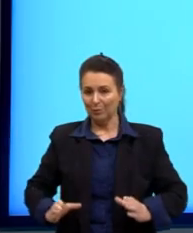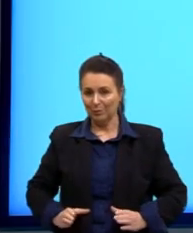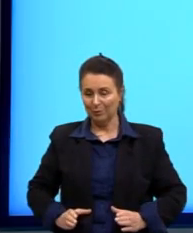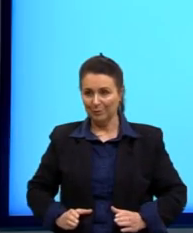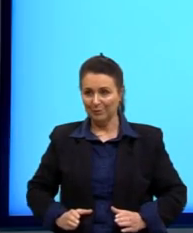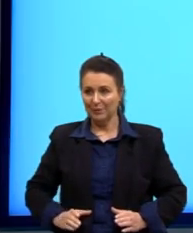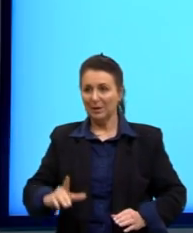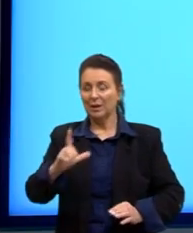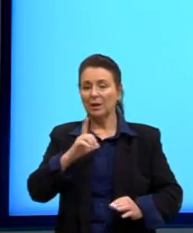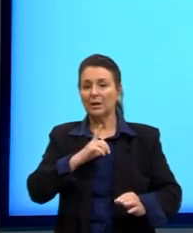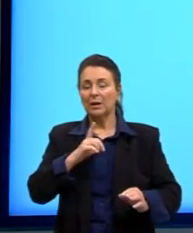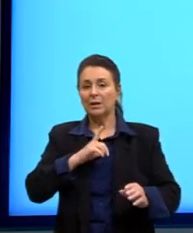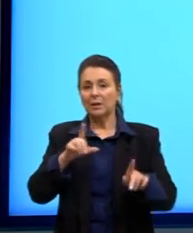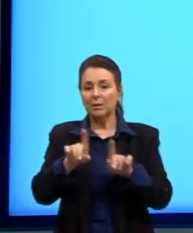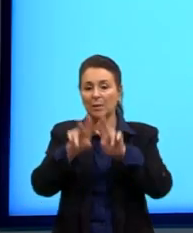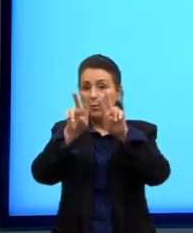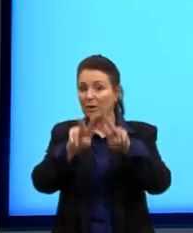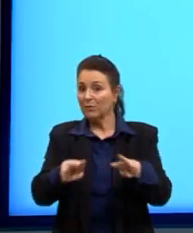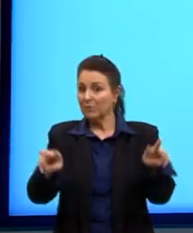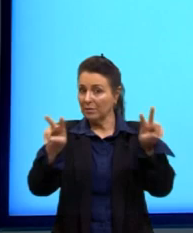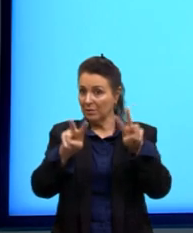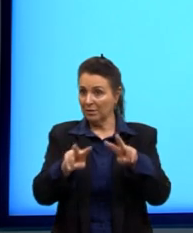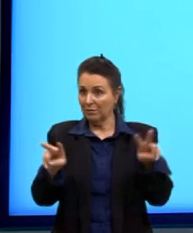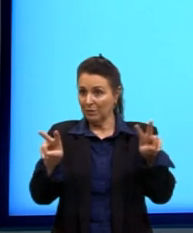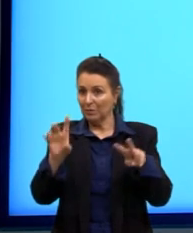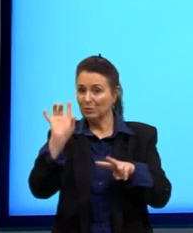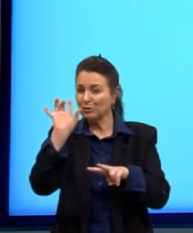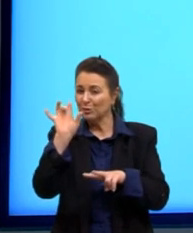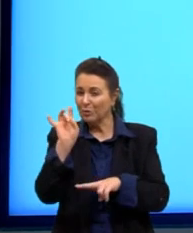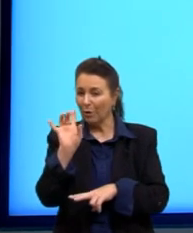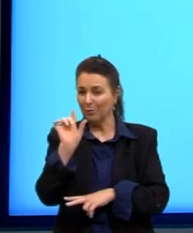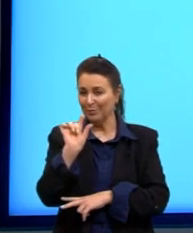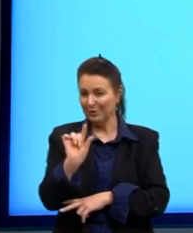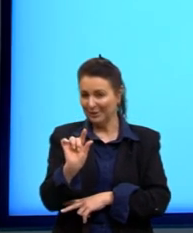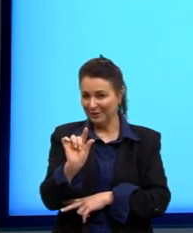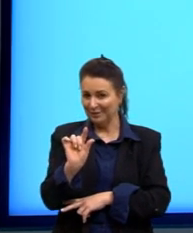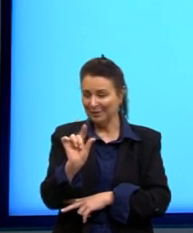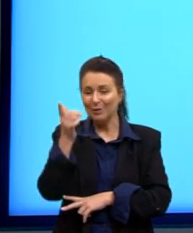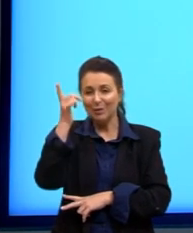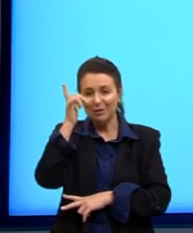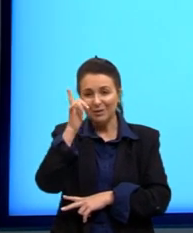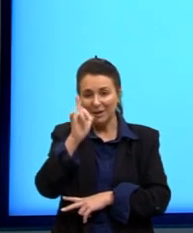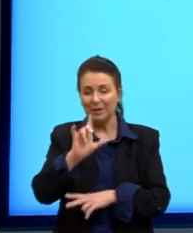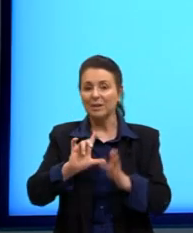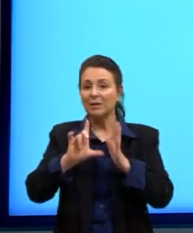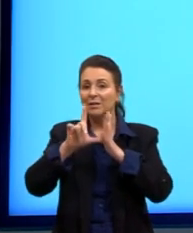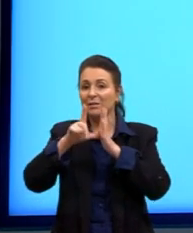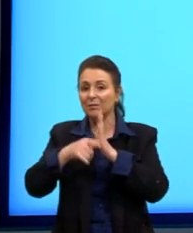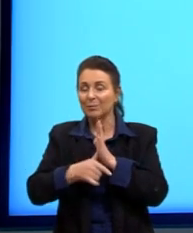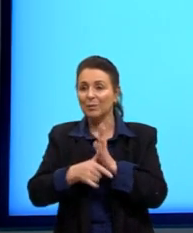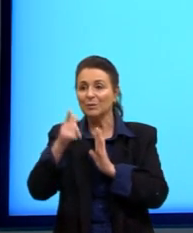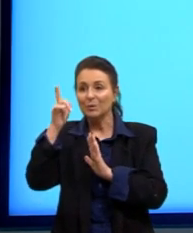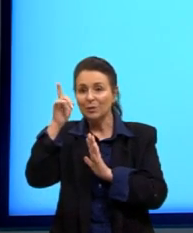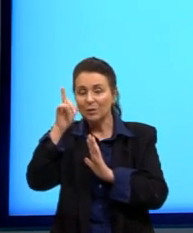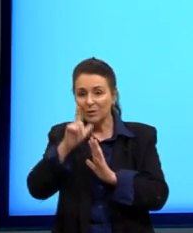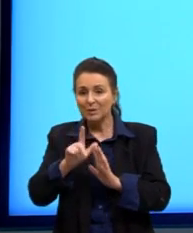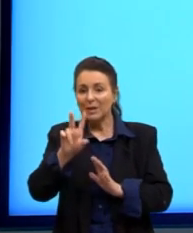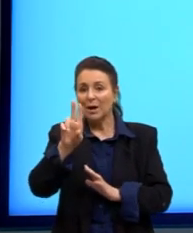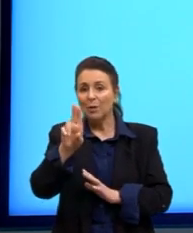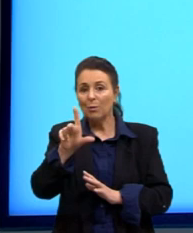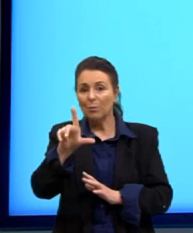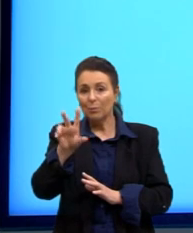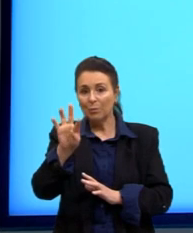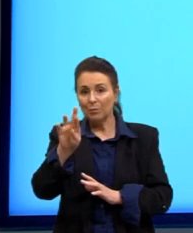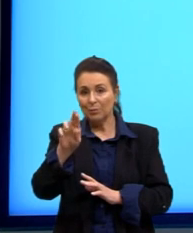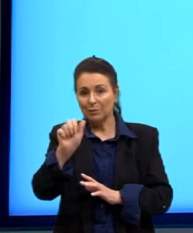Aqui a gente tem a parte visível, que é somente essa daqui, certo? E a partir disso a gente tem a ultravioleta.